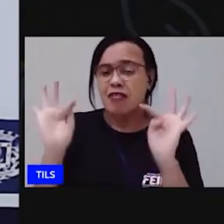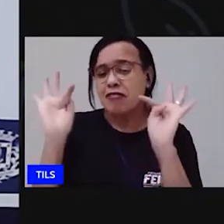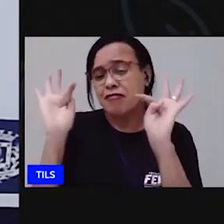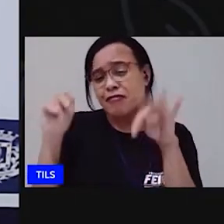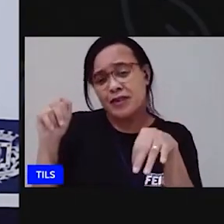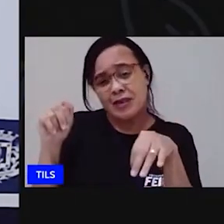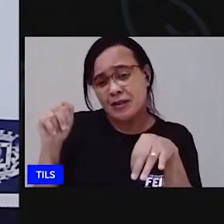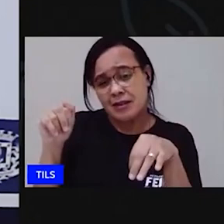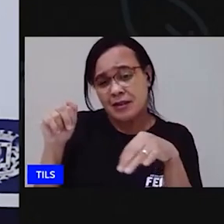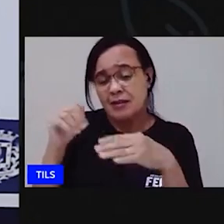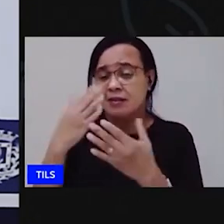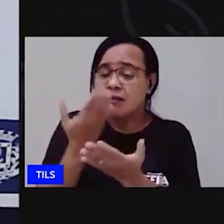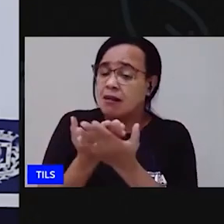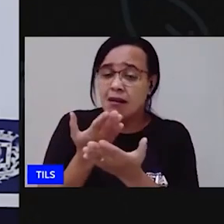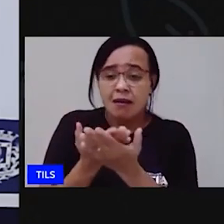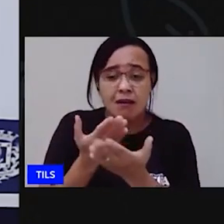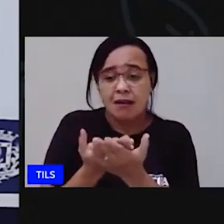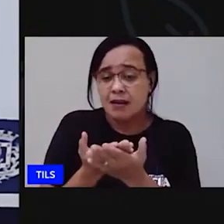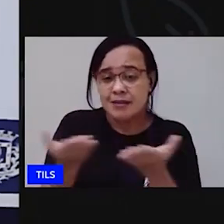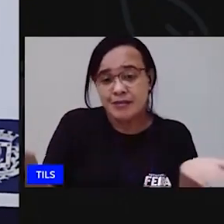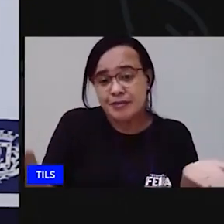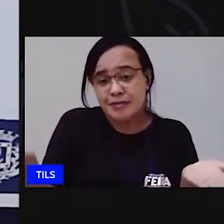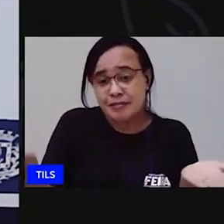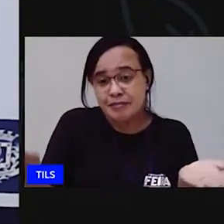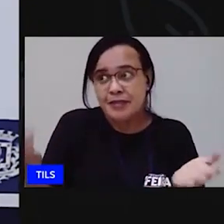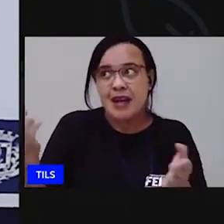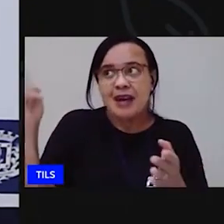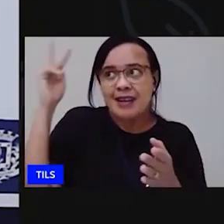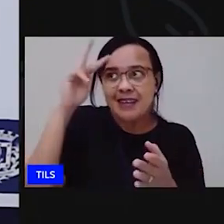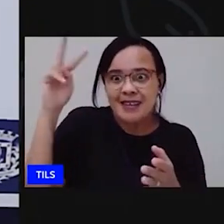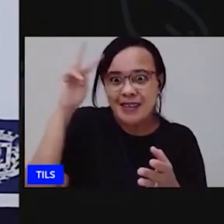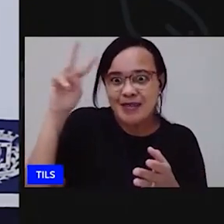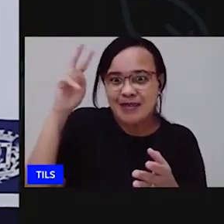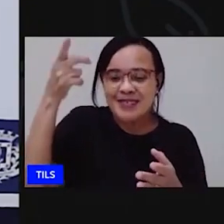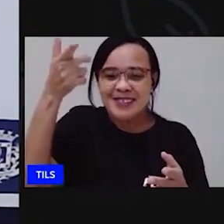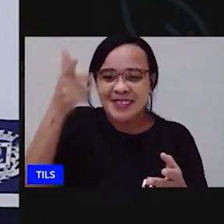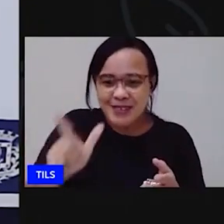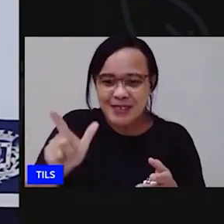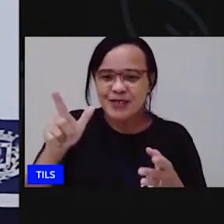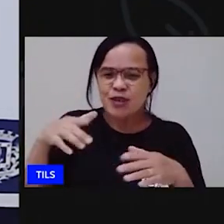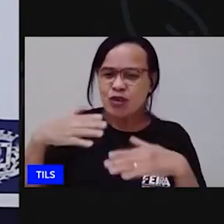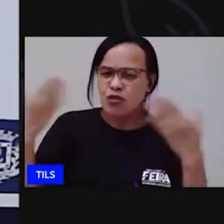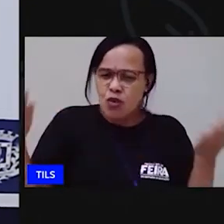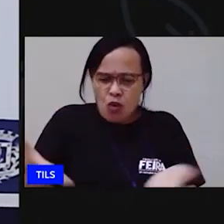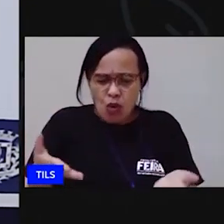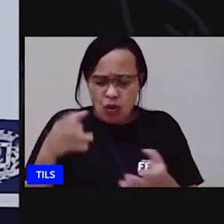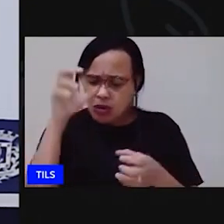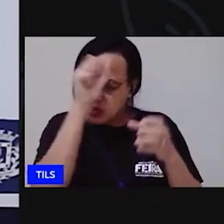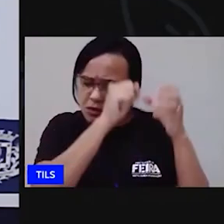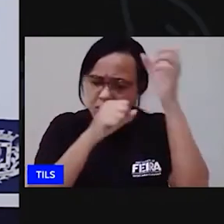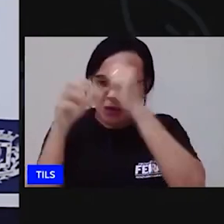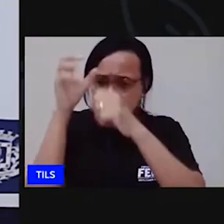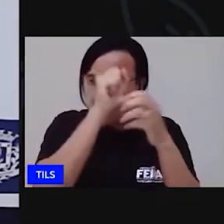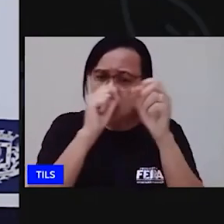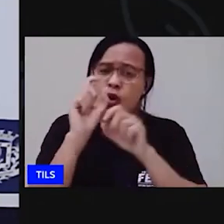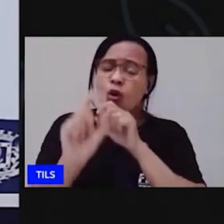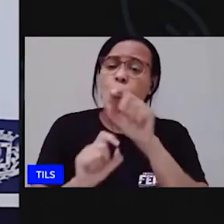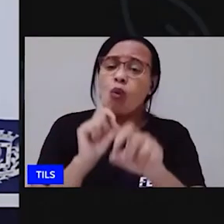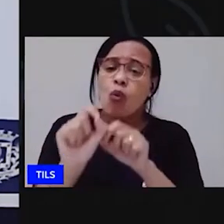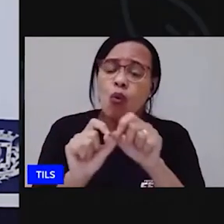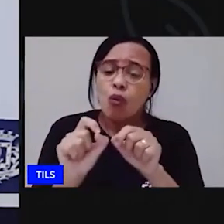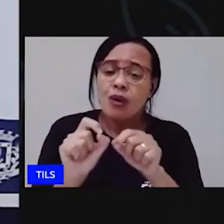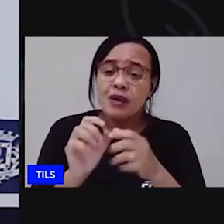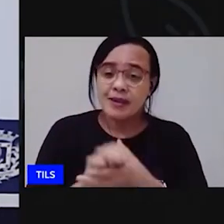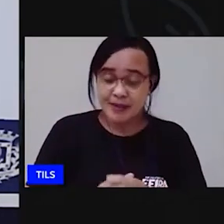final da nossa aula vamos relembrar o que foi que a gente aprendeu hoje a gente